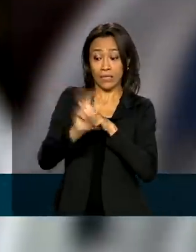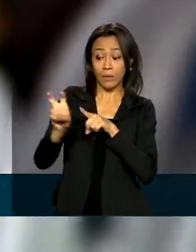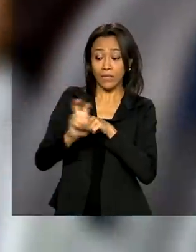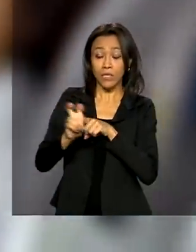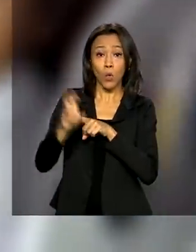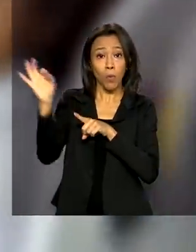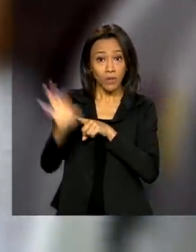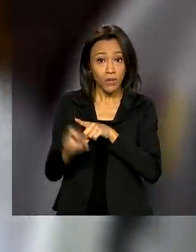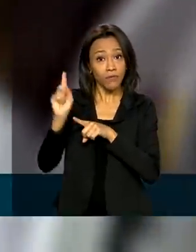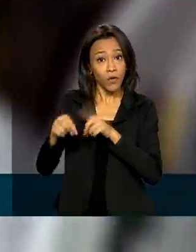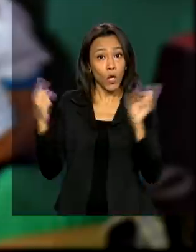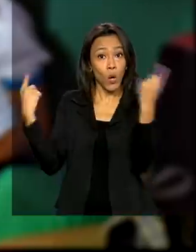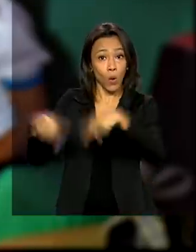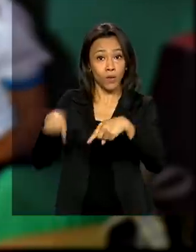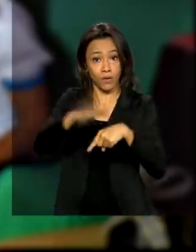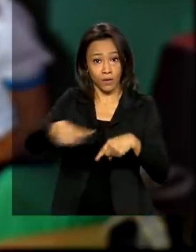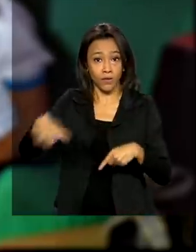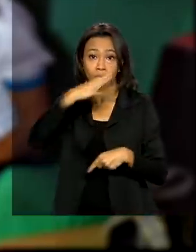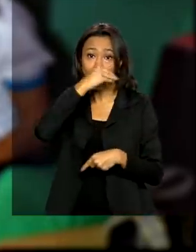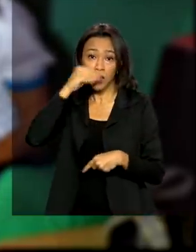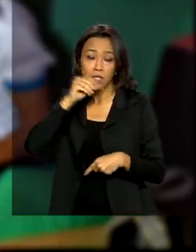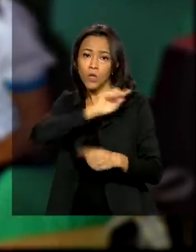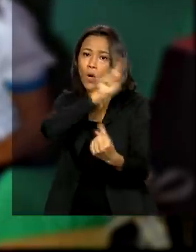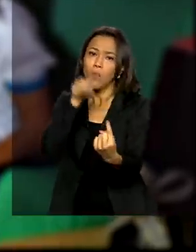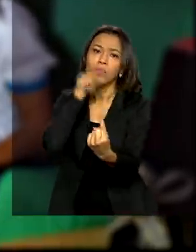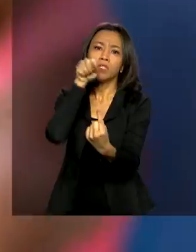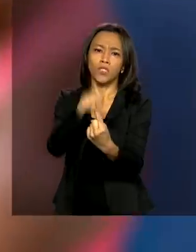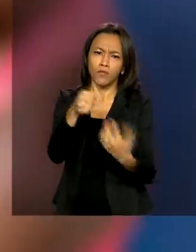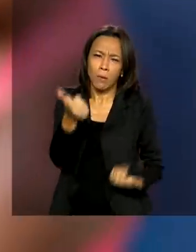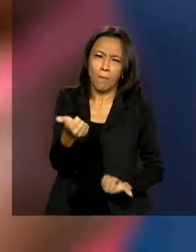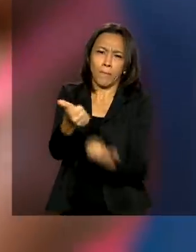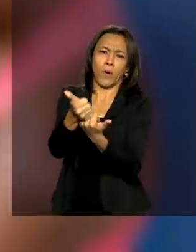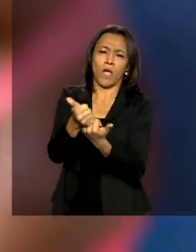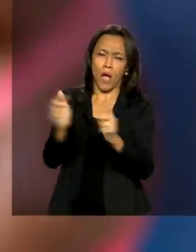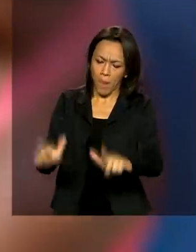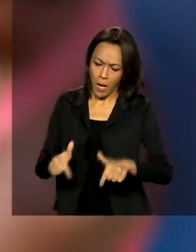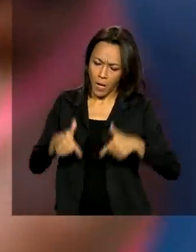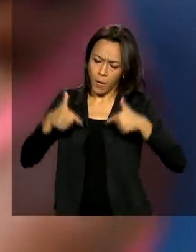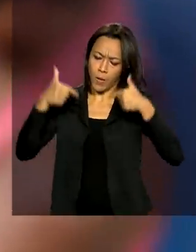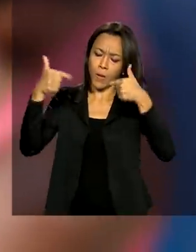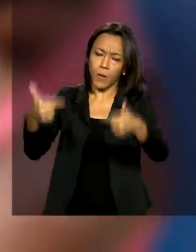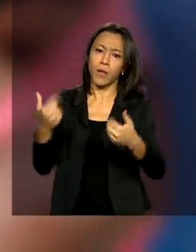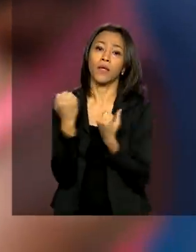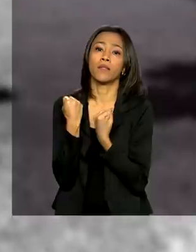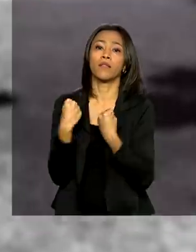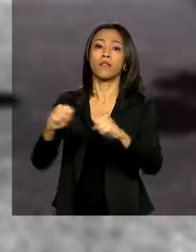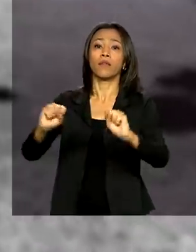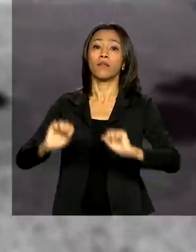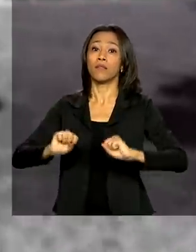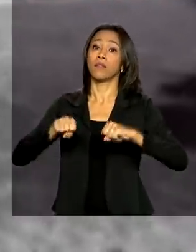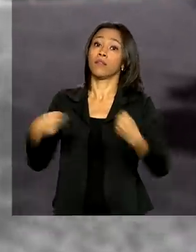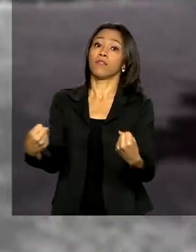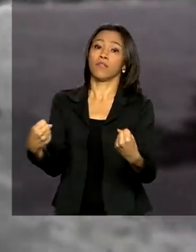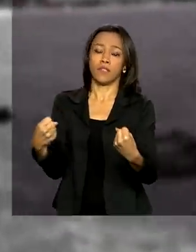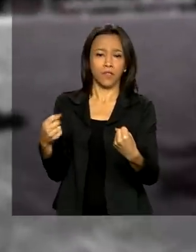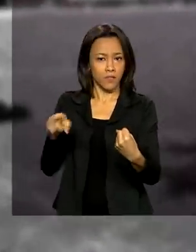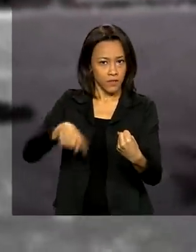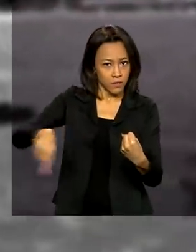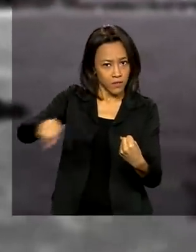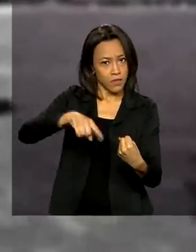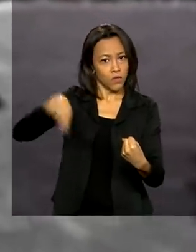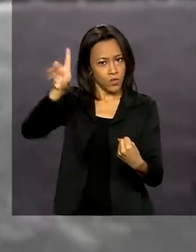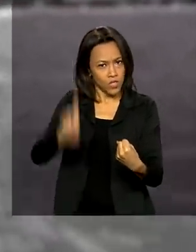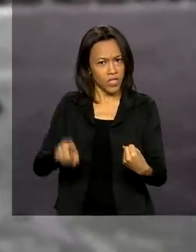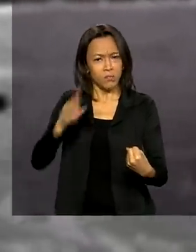crianças e adolescentes. E para fortalecer as ações de promoção e defesa dos direitos, especialmente durante esse